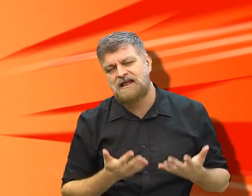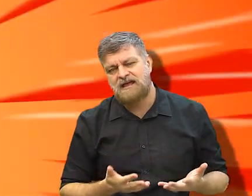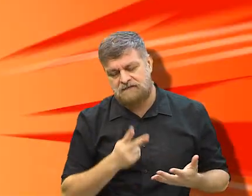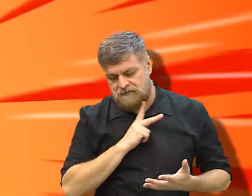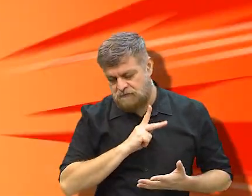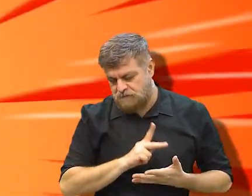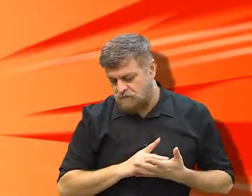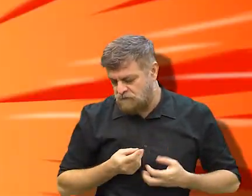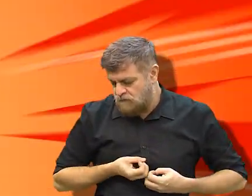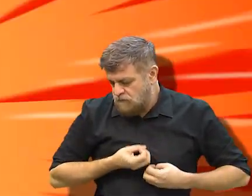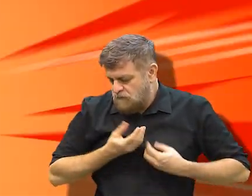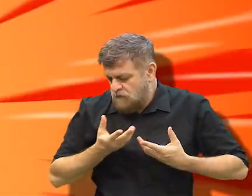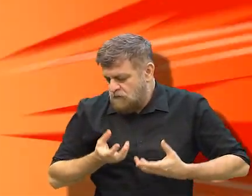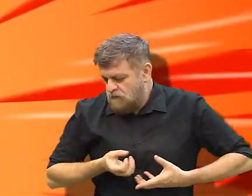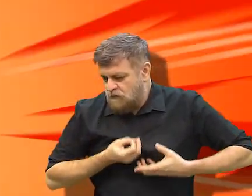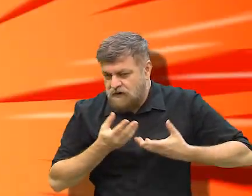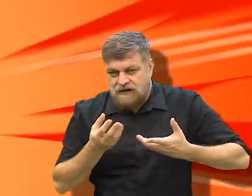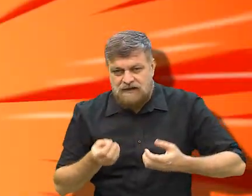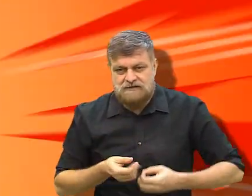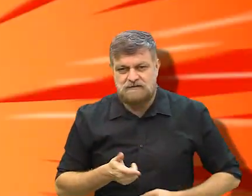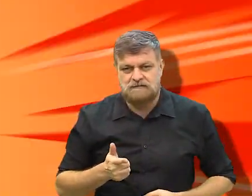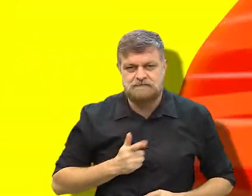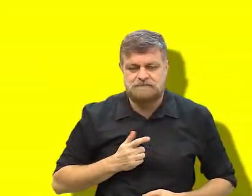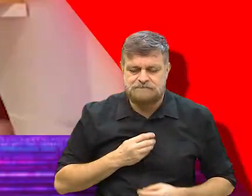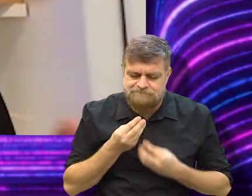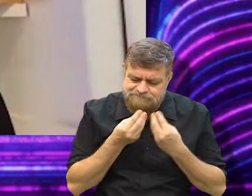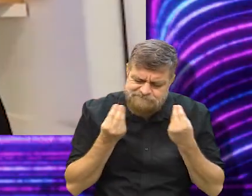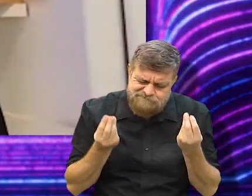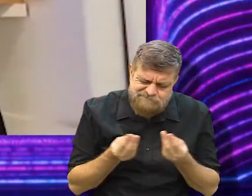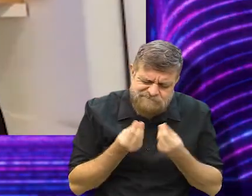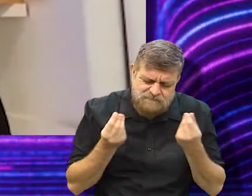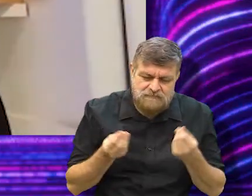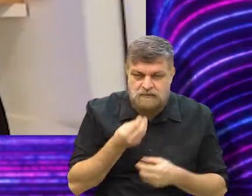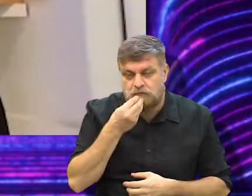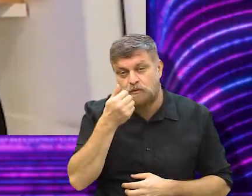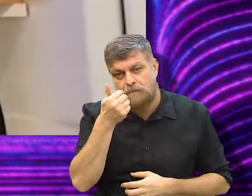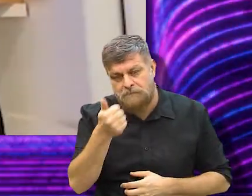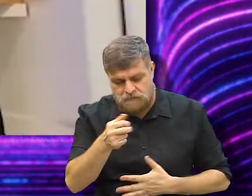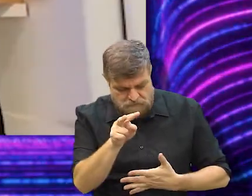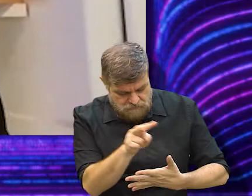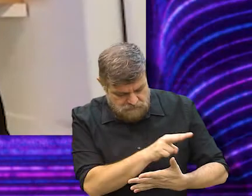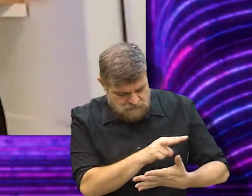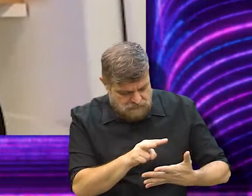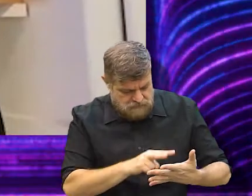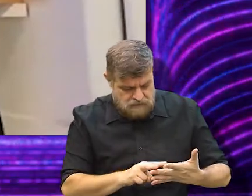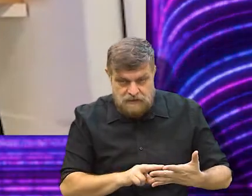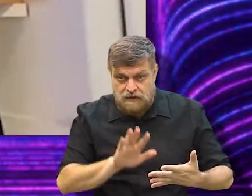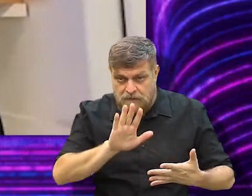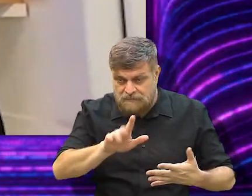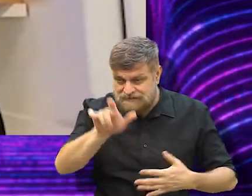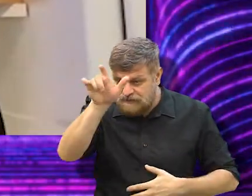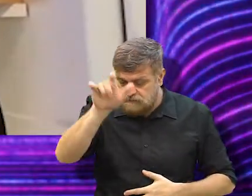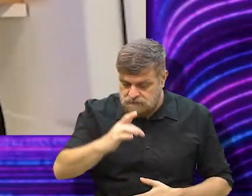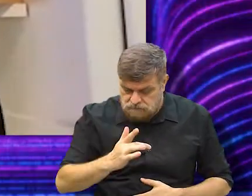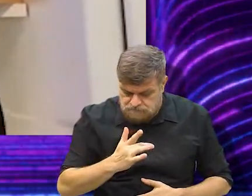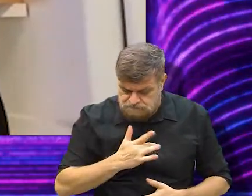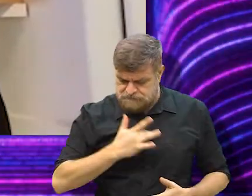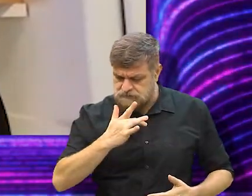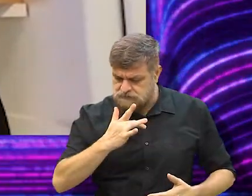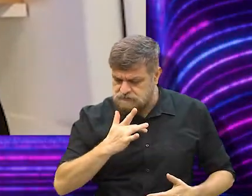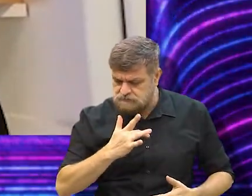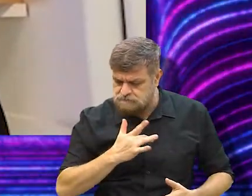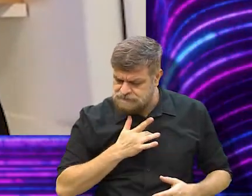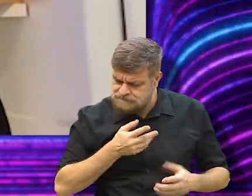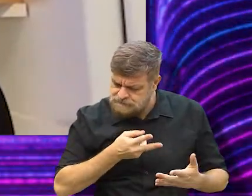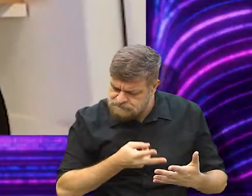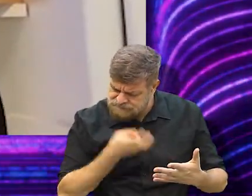poético, que ele flui saborosamente, mas que, ao mesmo tempo, vai tocando o leitor. Ele vai se